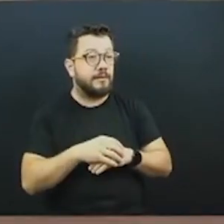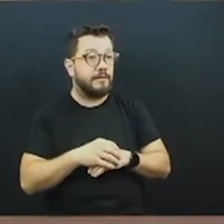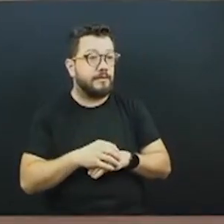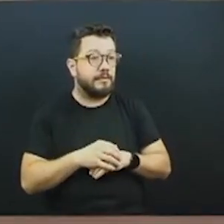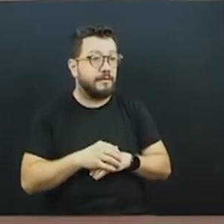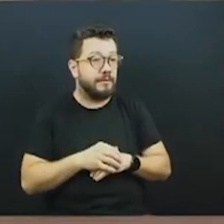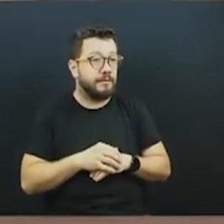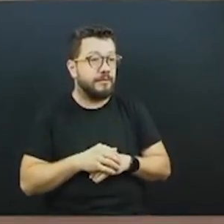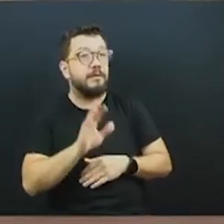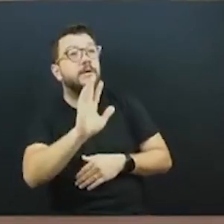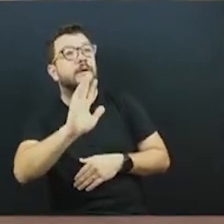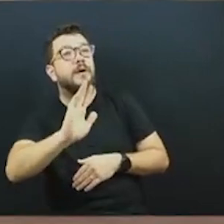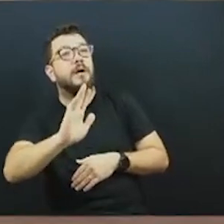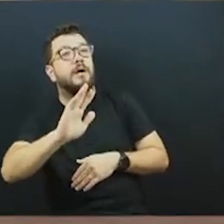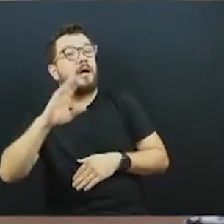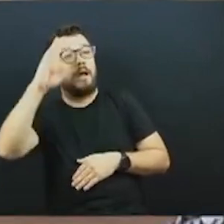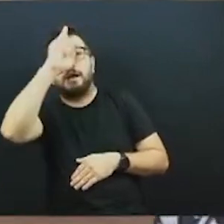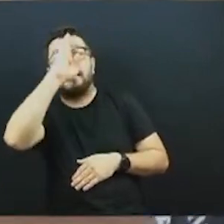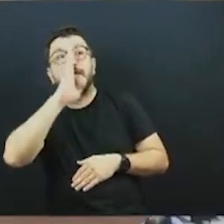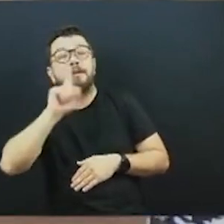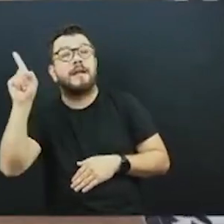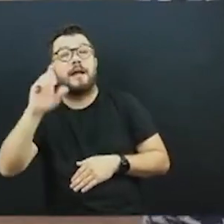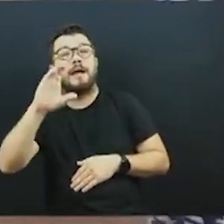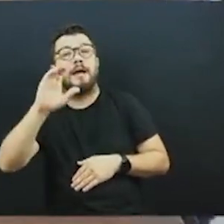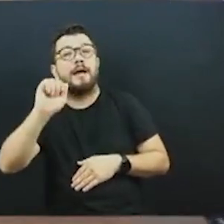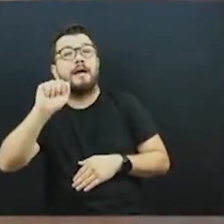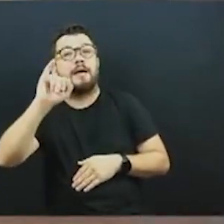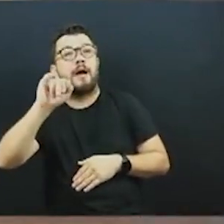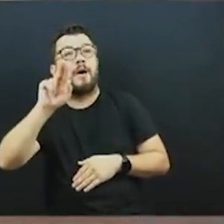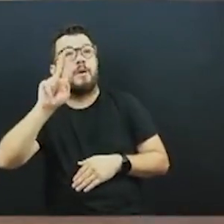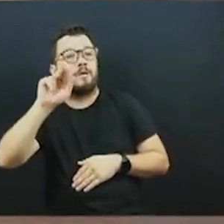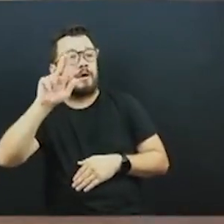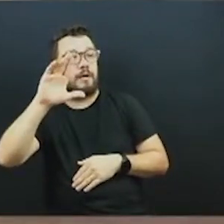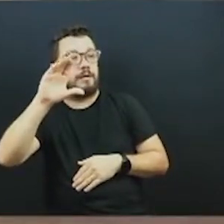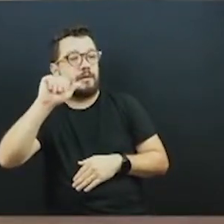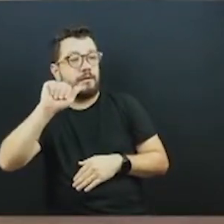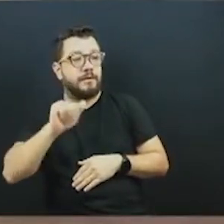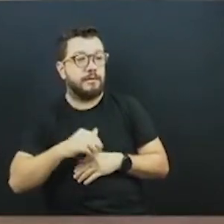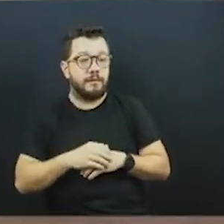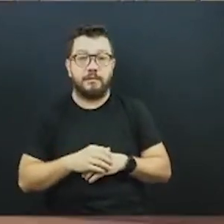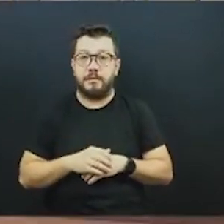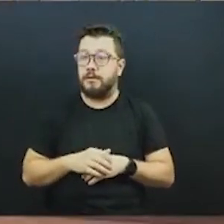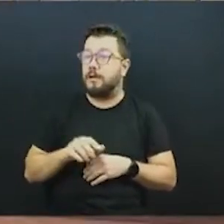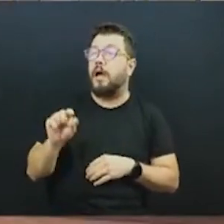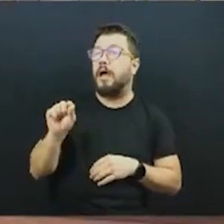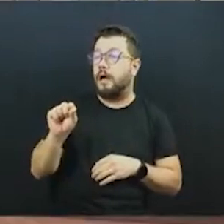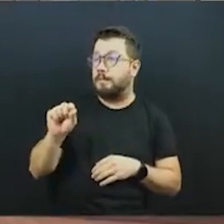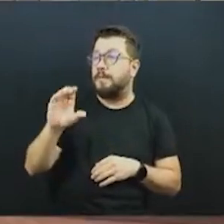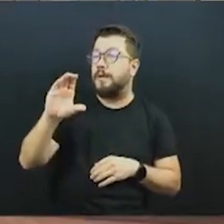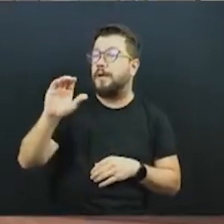graça, os ônibus são mais novos e as linhas são mais intensas. O senhor quer mais algum exemplo? Não, está ótimo. Calcaia, nós vamos